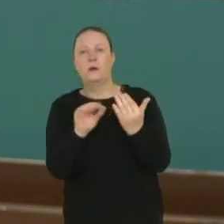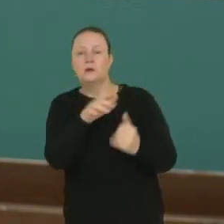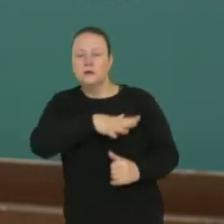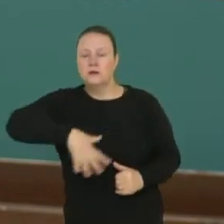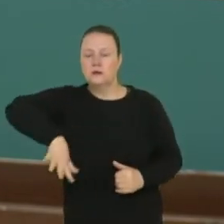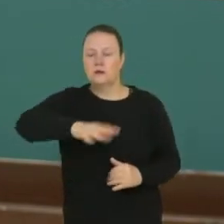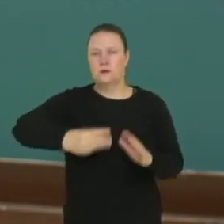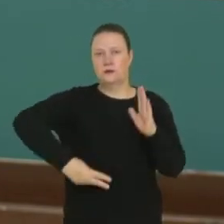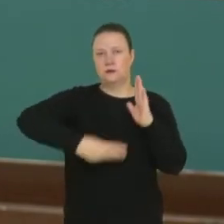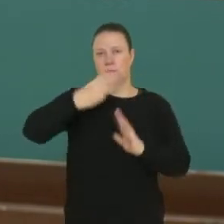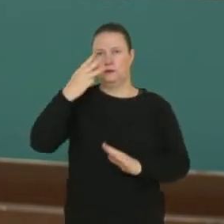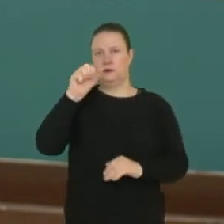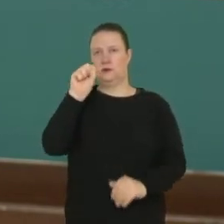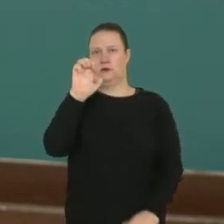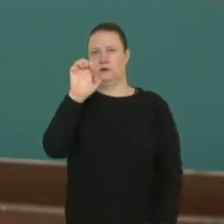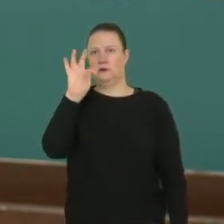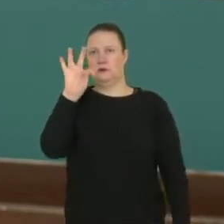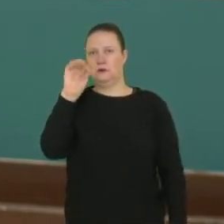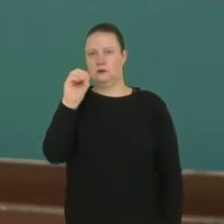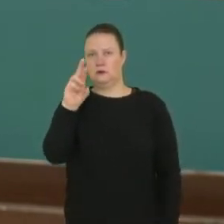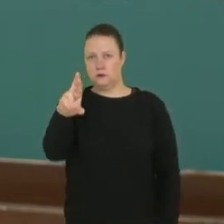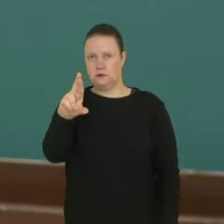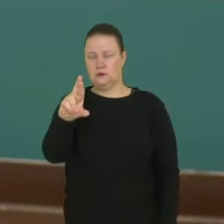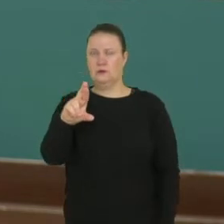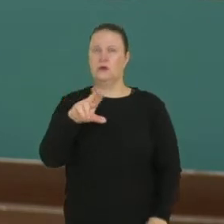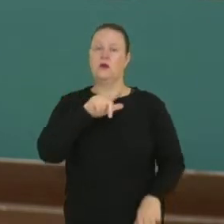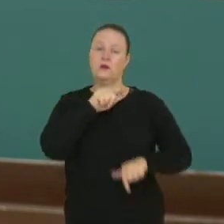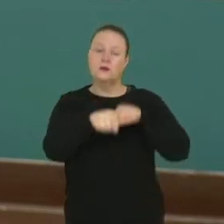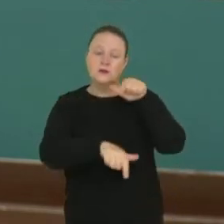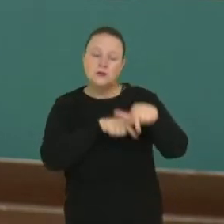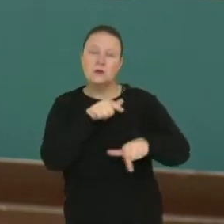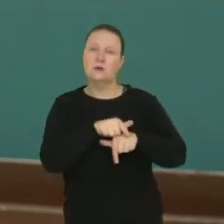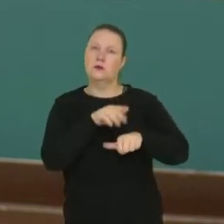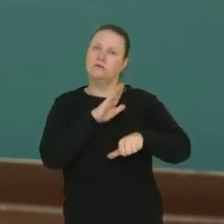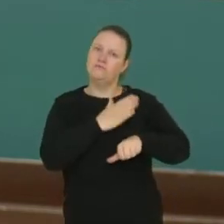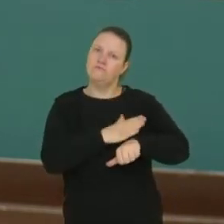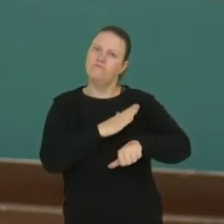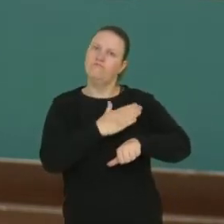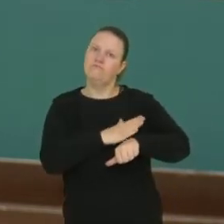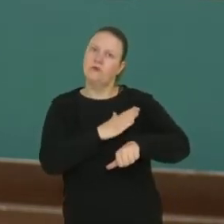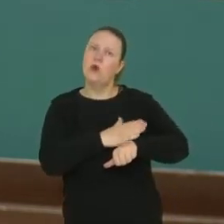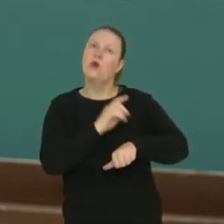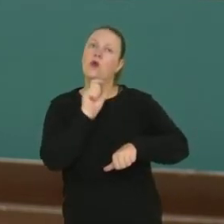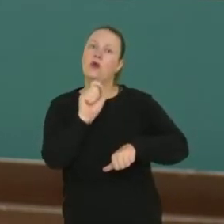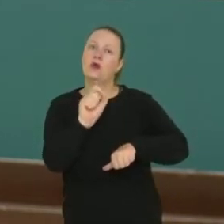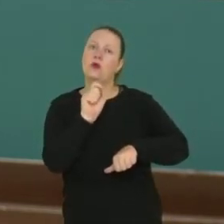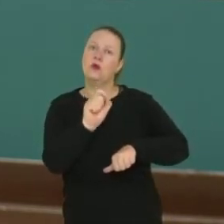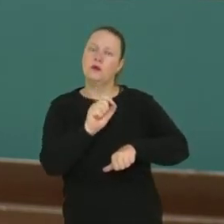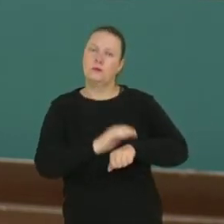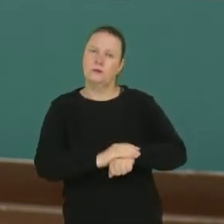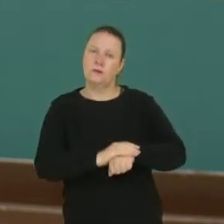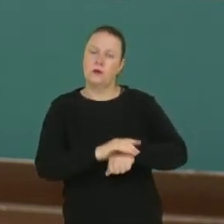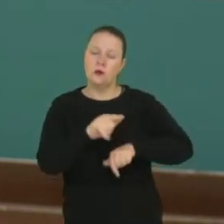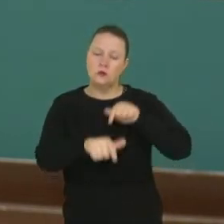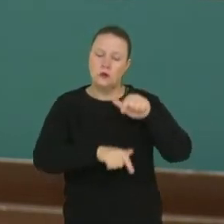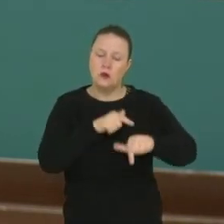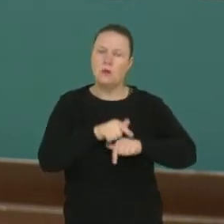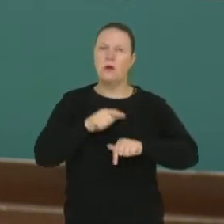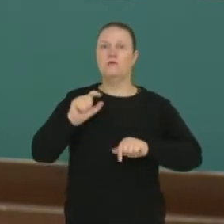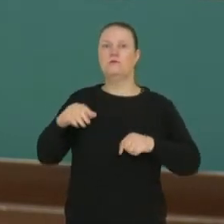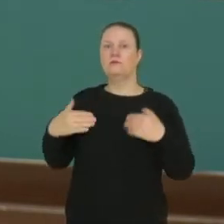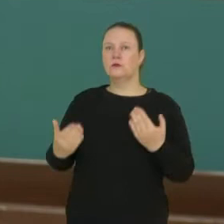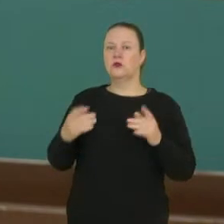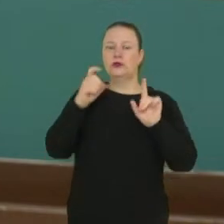terciário. E aí, quando nós falamos de prestação de serviços, estamos nos referindo exatamente àqueles